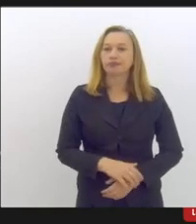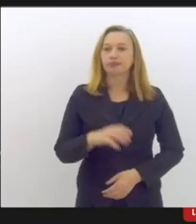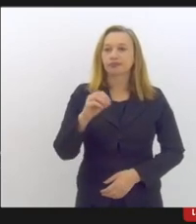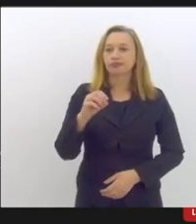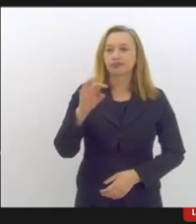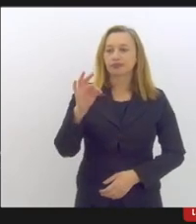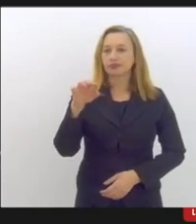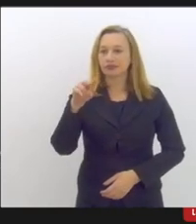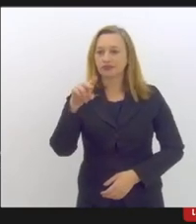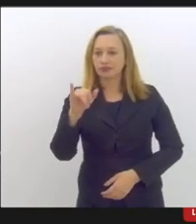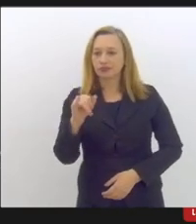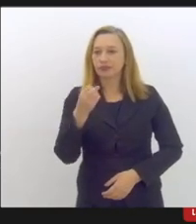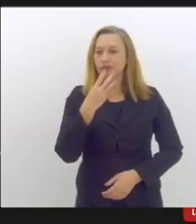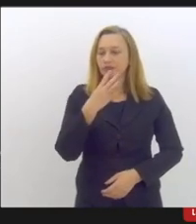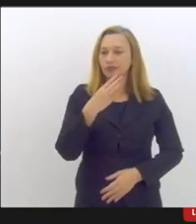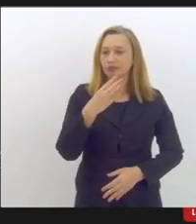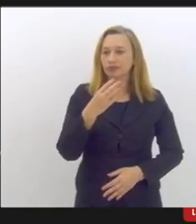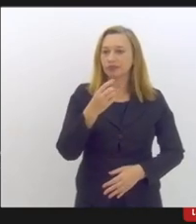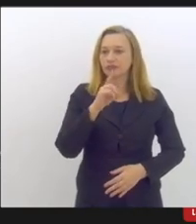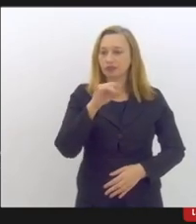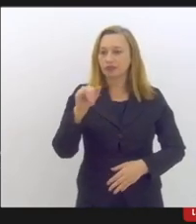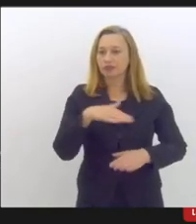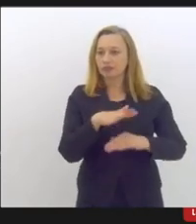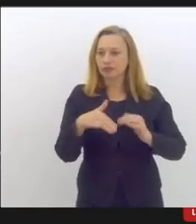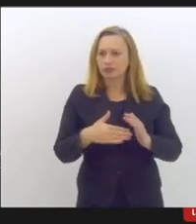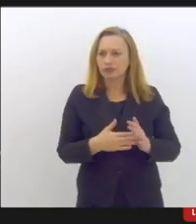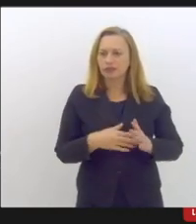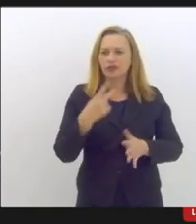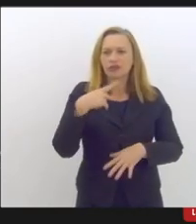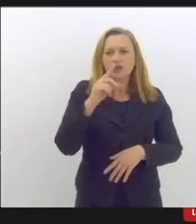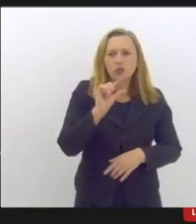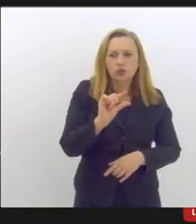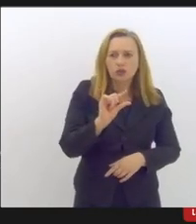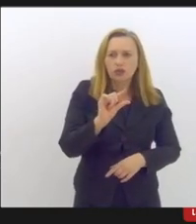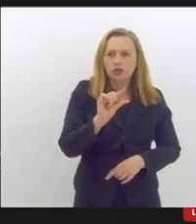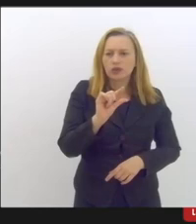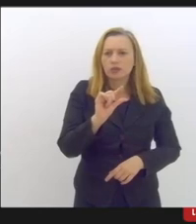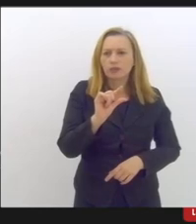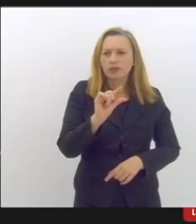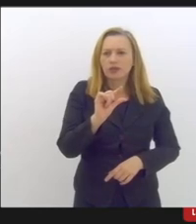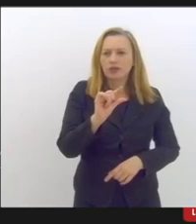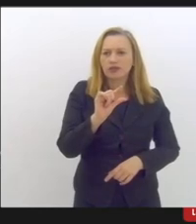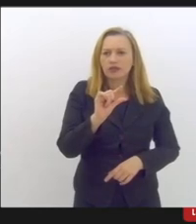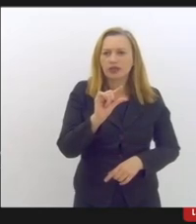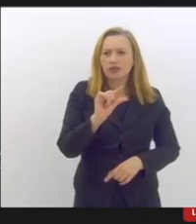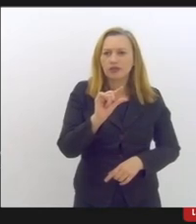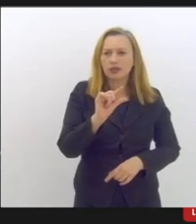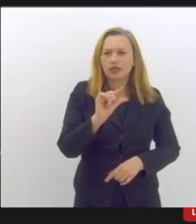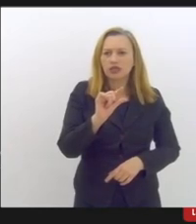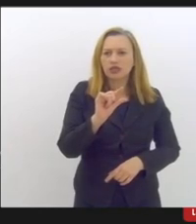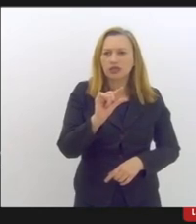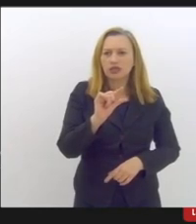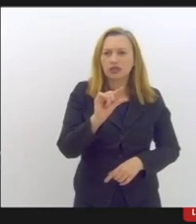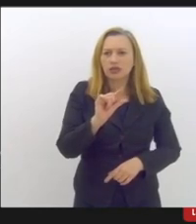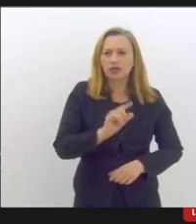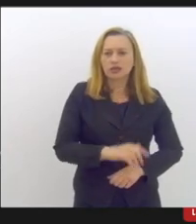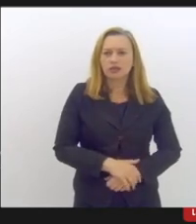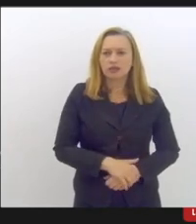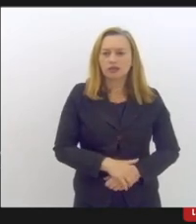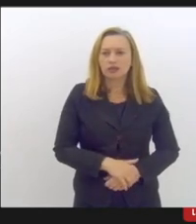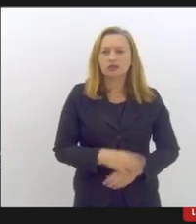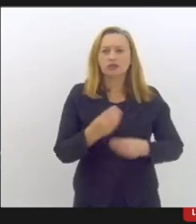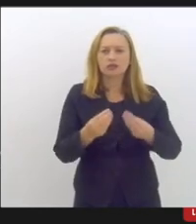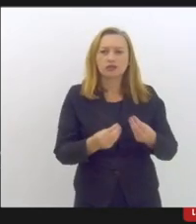dia a todos é queria falar um pouquinho sobre como a gente tem notado né é acredito seja